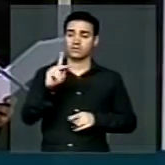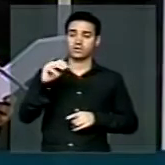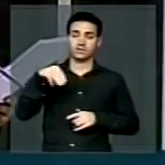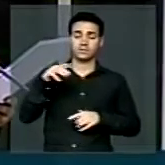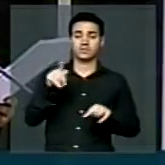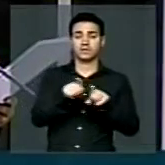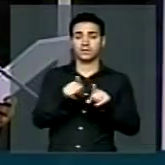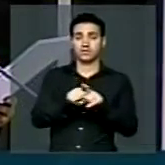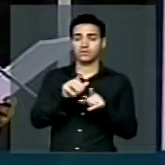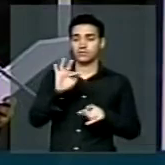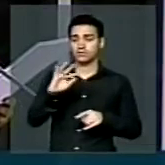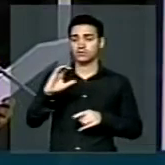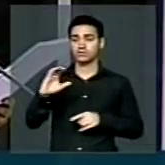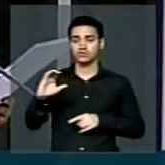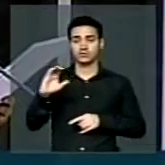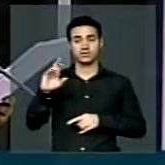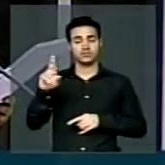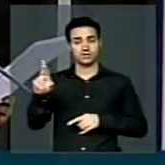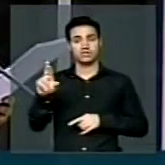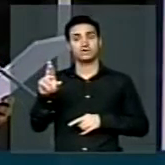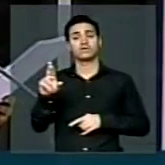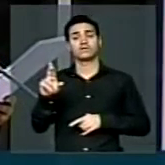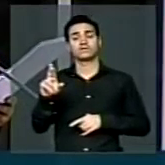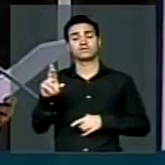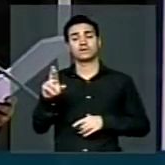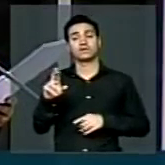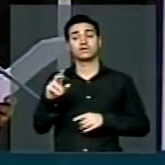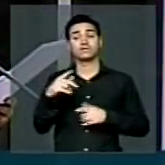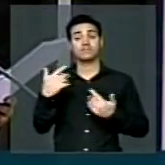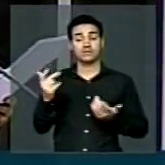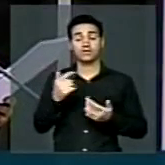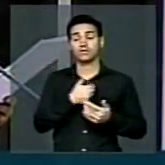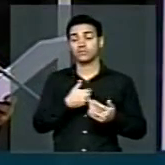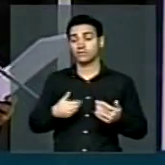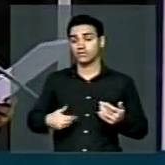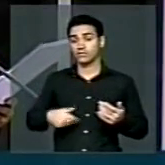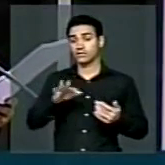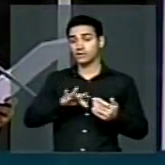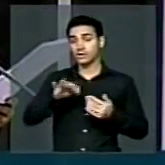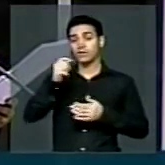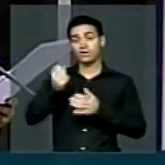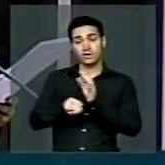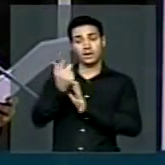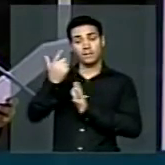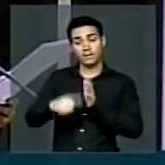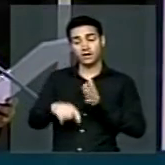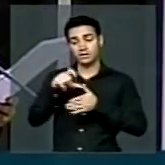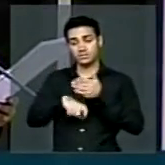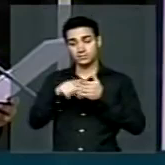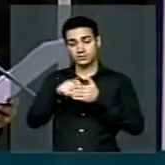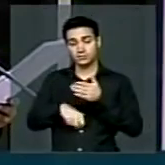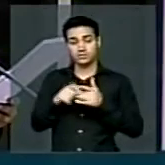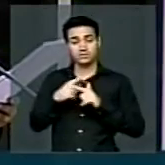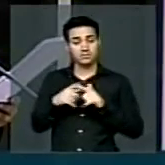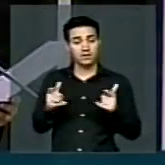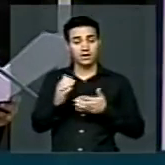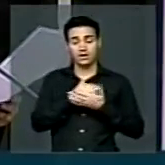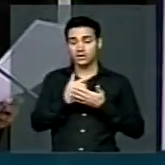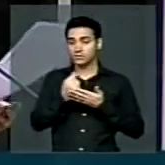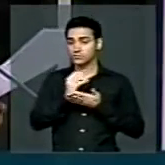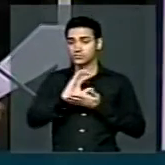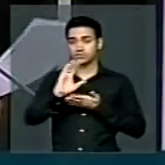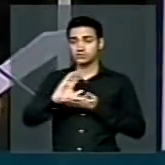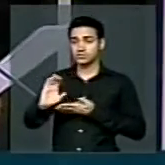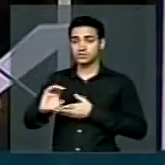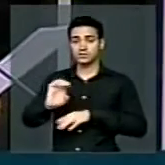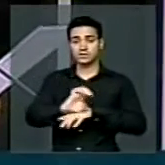e Fundos Constitucionais de Incentivo Regional, a União cria mais e mais tributos, cuja arrecadação não divide com os demais entes